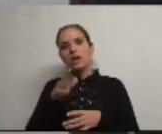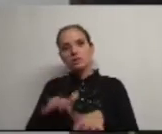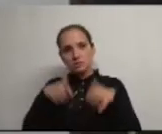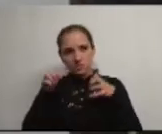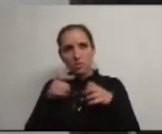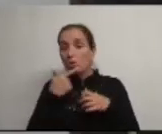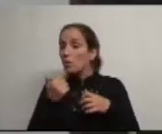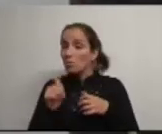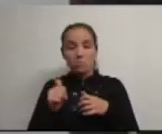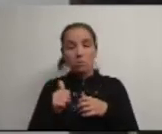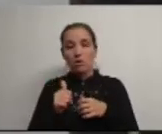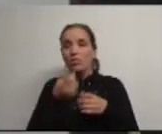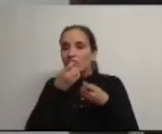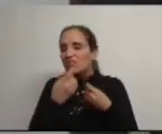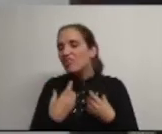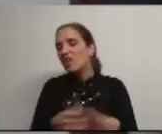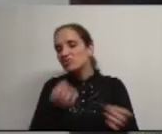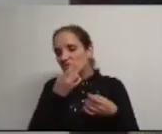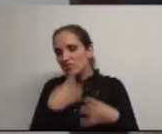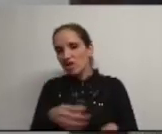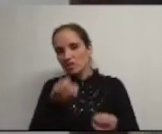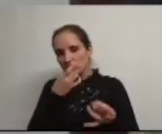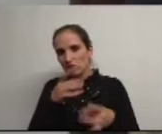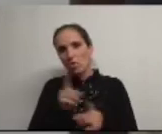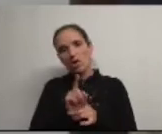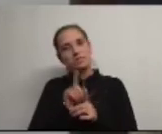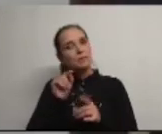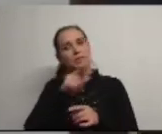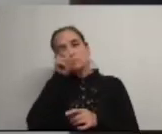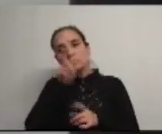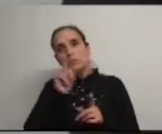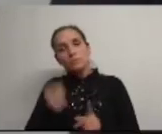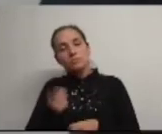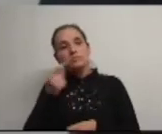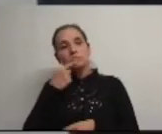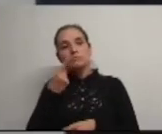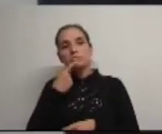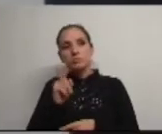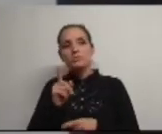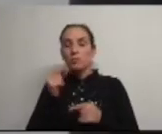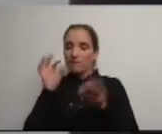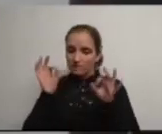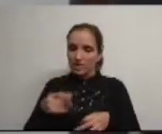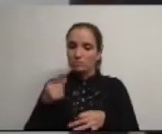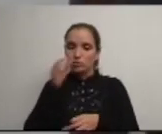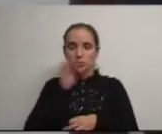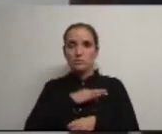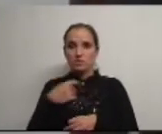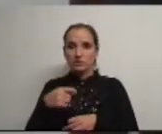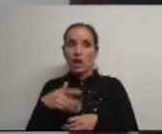não pode nem deve ser contemplativo porque corre o risco de vir a ser incompreendido terminaria Sr. Presidente